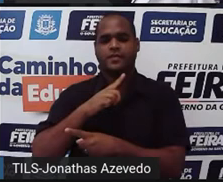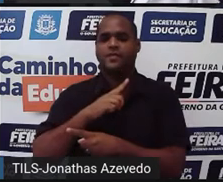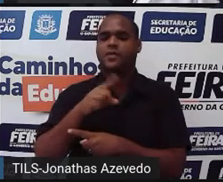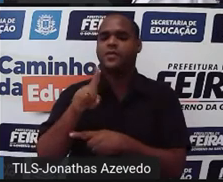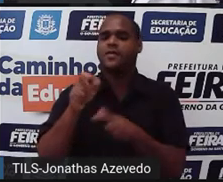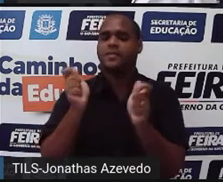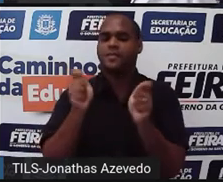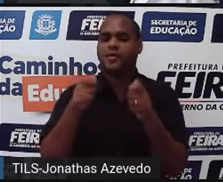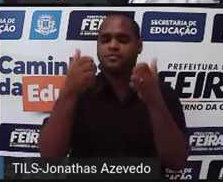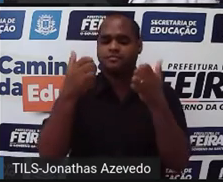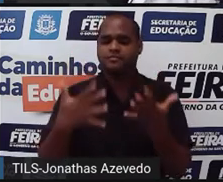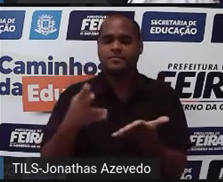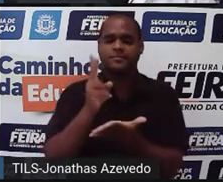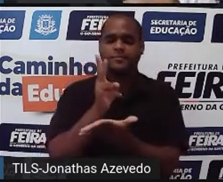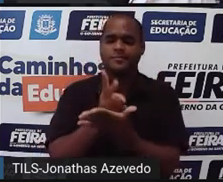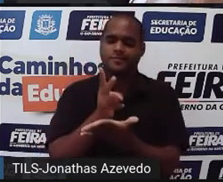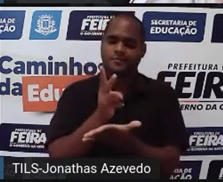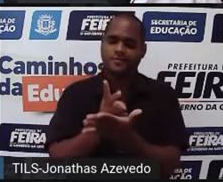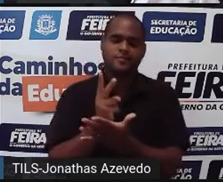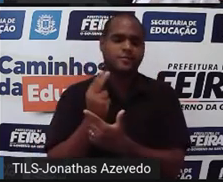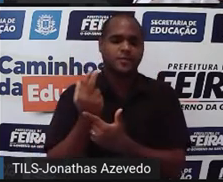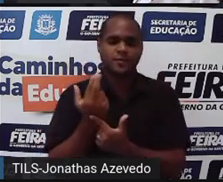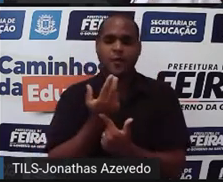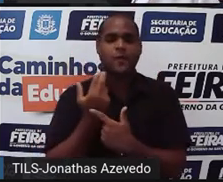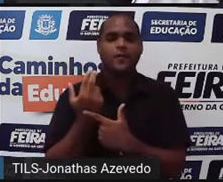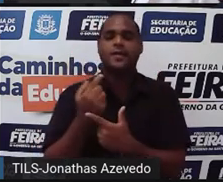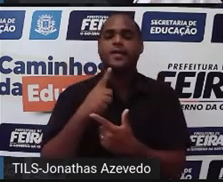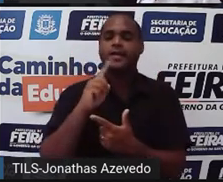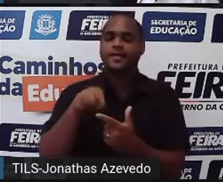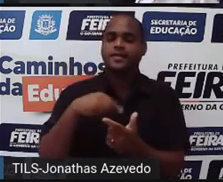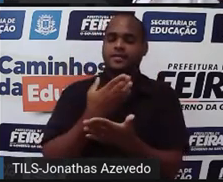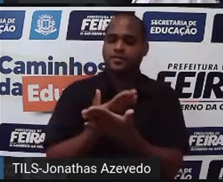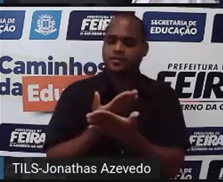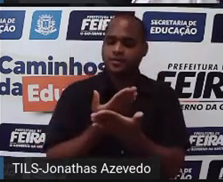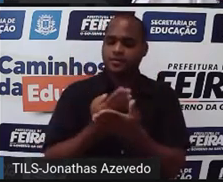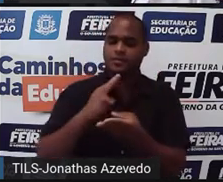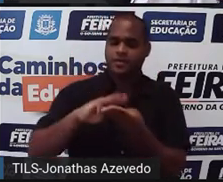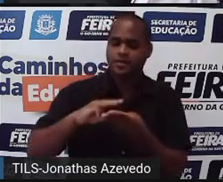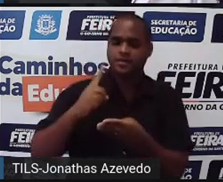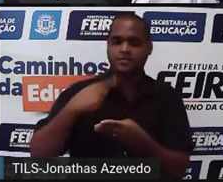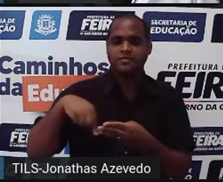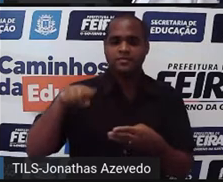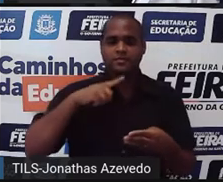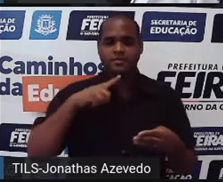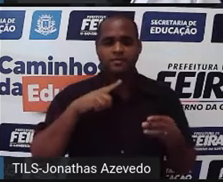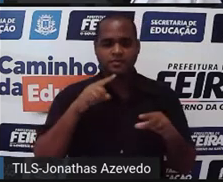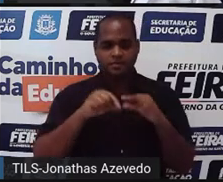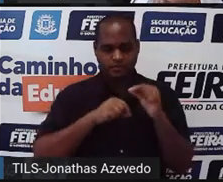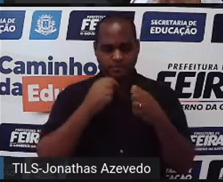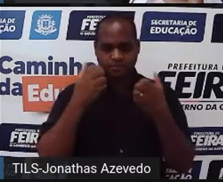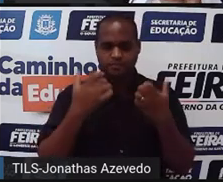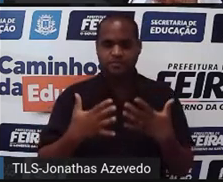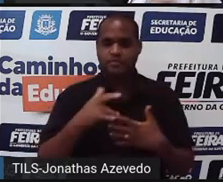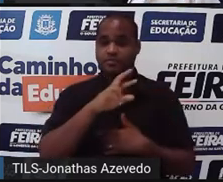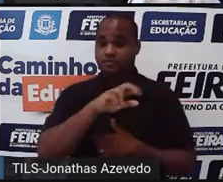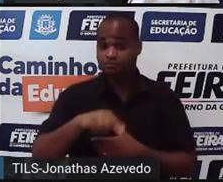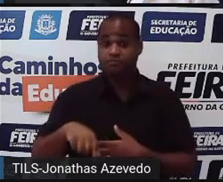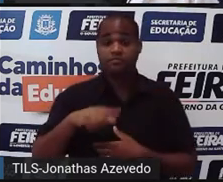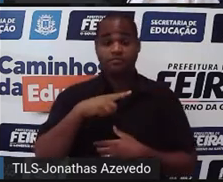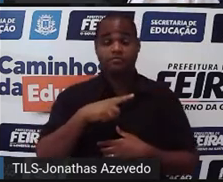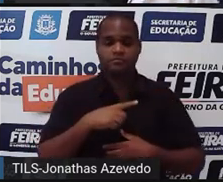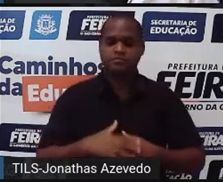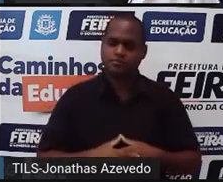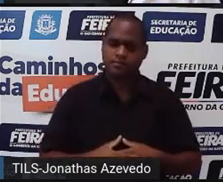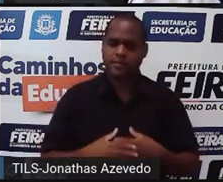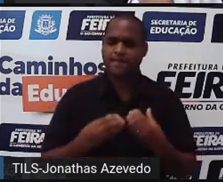precisa dela o tempo todo e estudando matemática, a gente também precisa dela. Certo? Então, para que